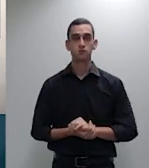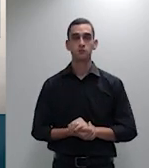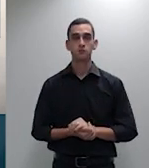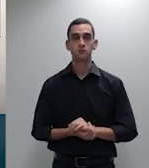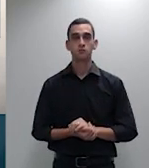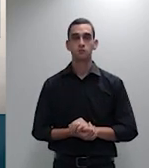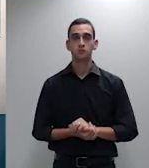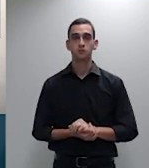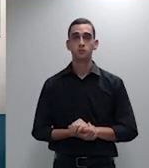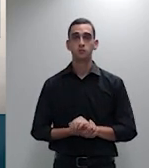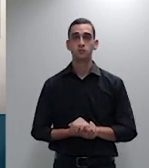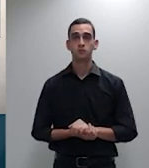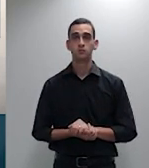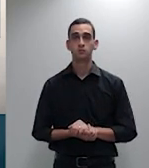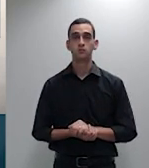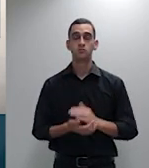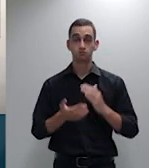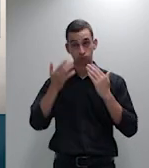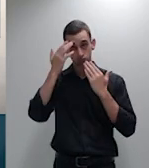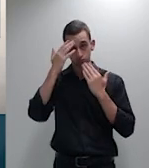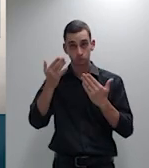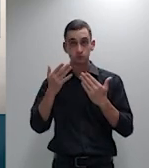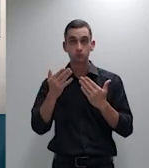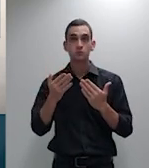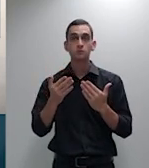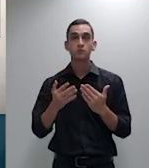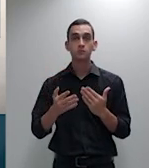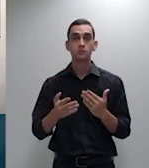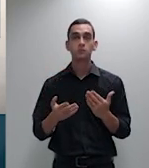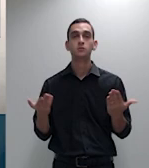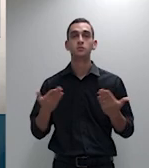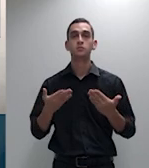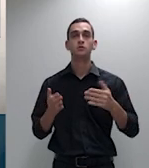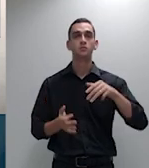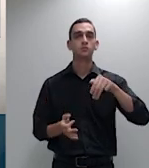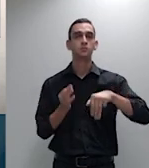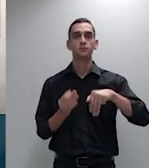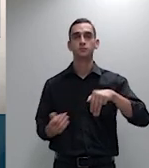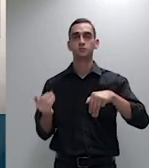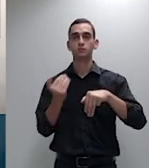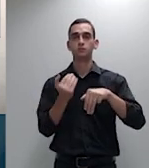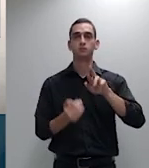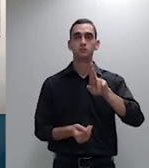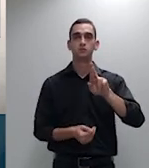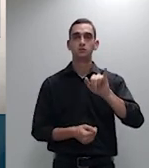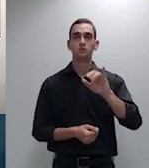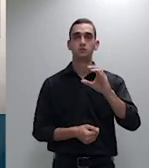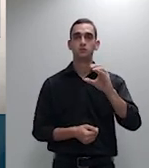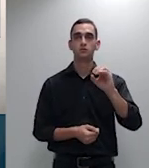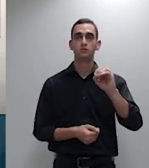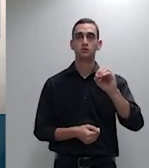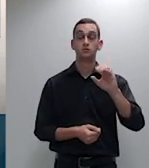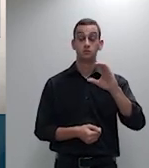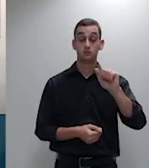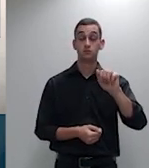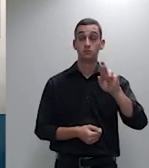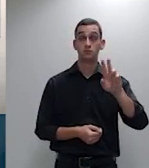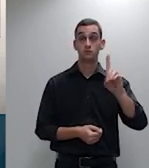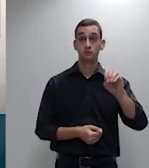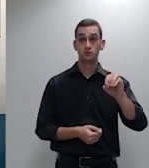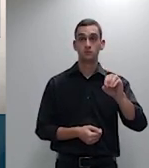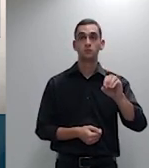Muito obrigado, ministro Isabel. Ministro Ricardo Villas-Boas-Cueva. Boa tarde a todos. Também